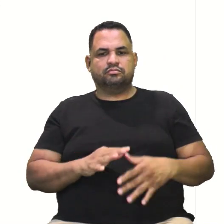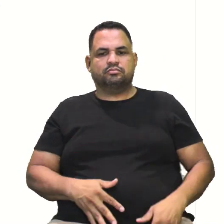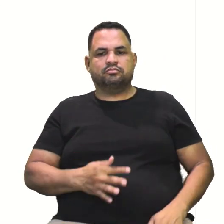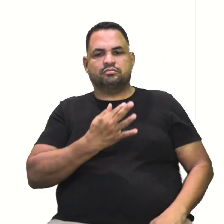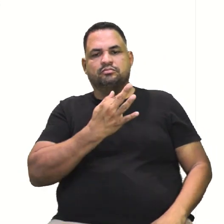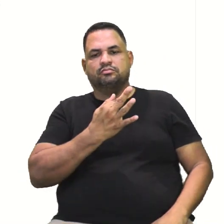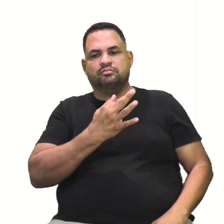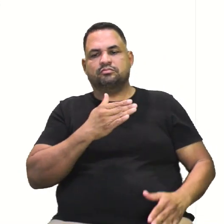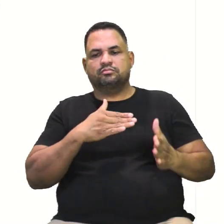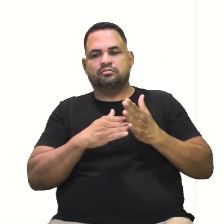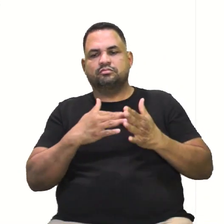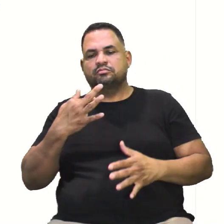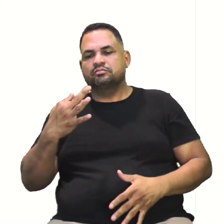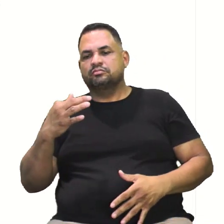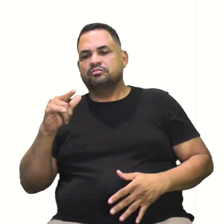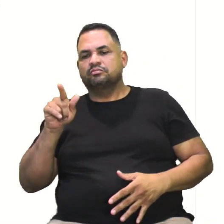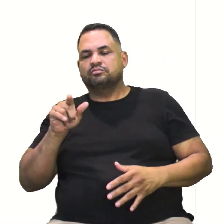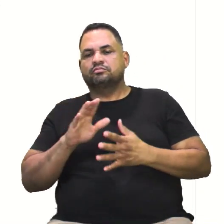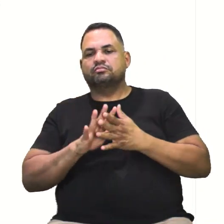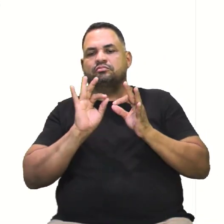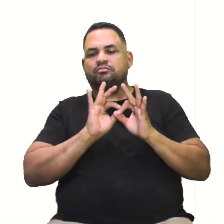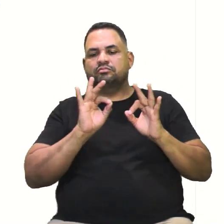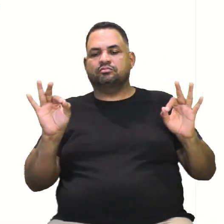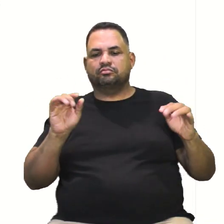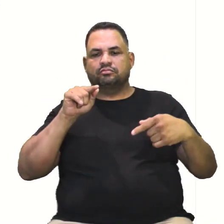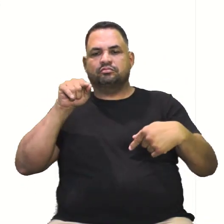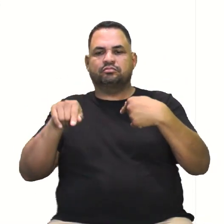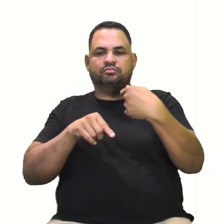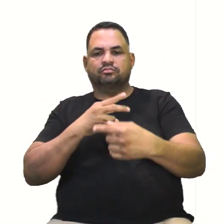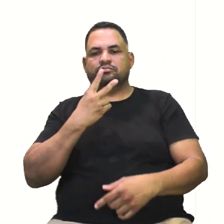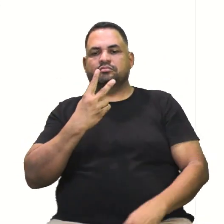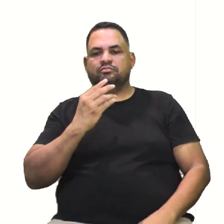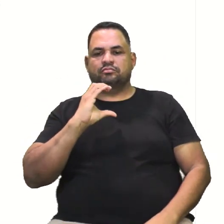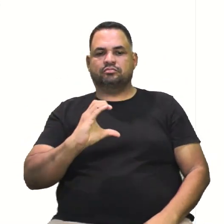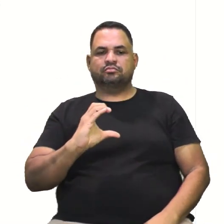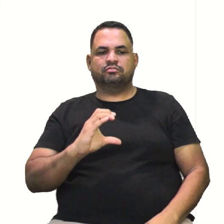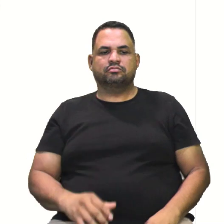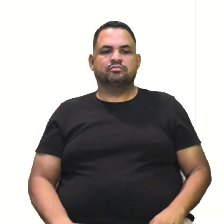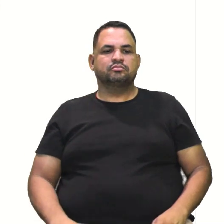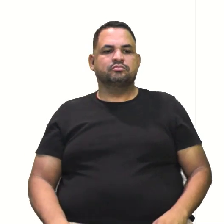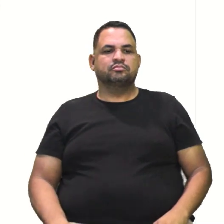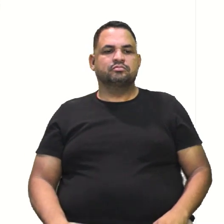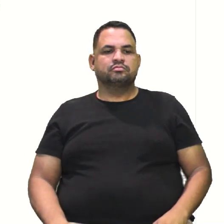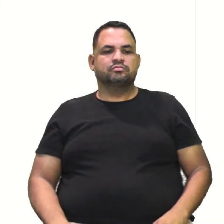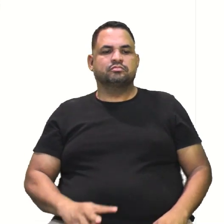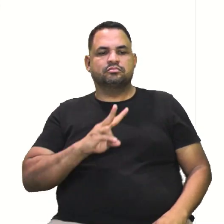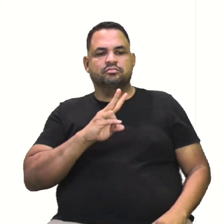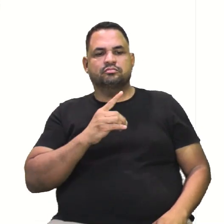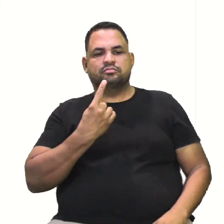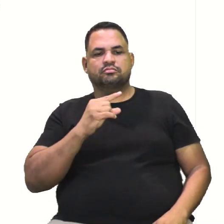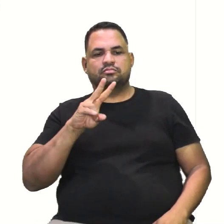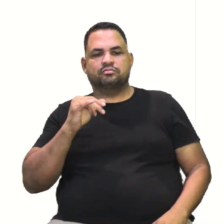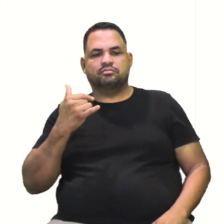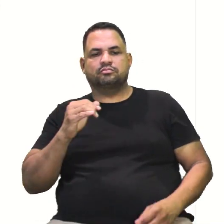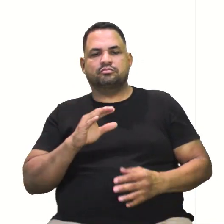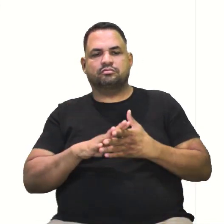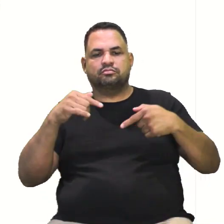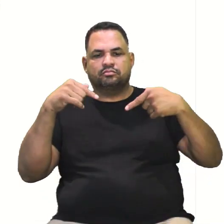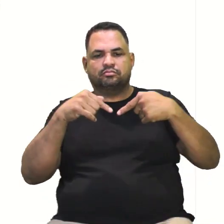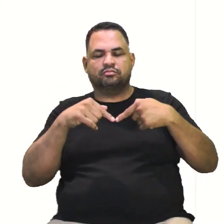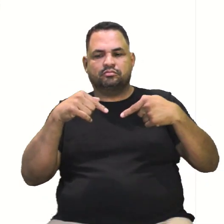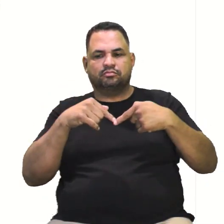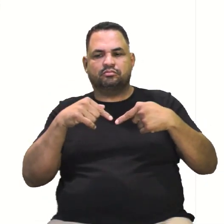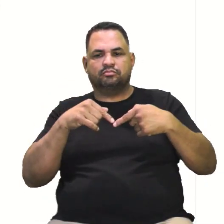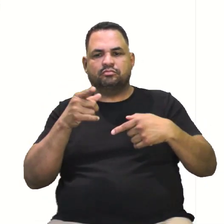F1 até F2 é a distância focal, que é chamada de 2C. Lá embaixo, lá, o F1 e F2. V1 e V2 são os